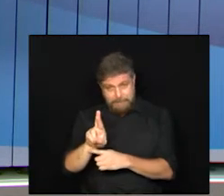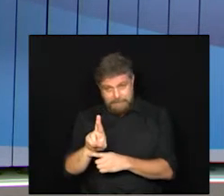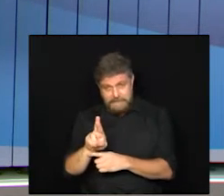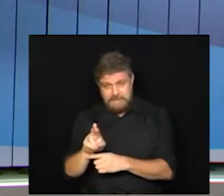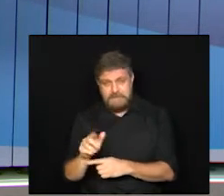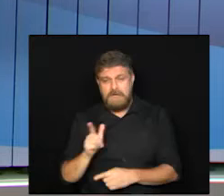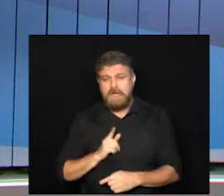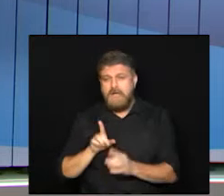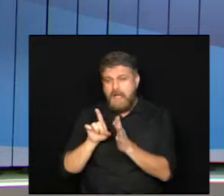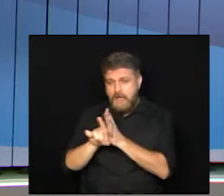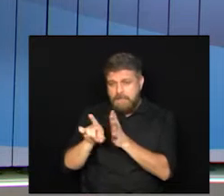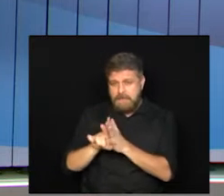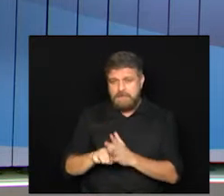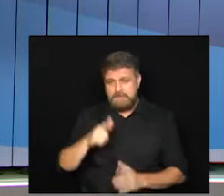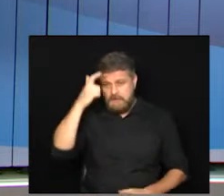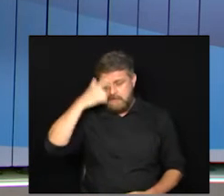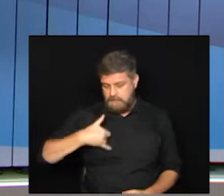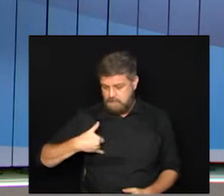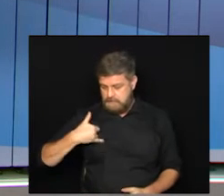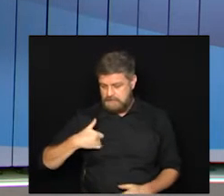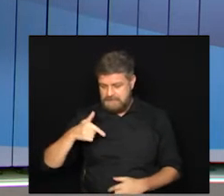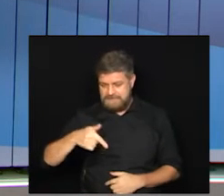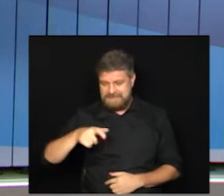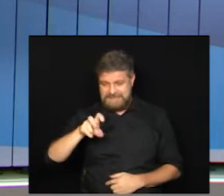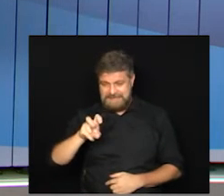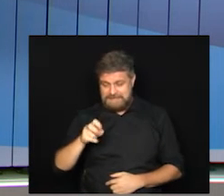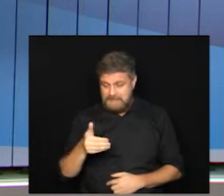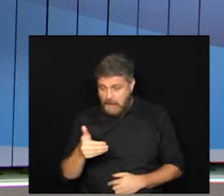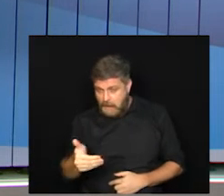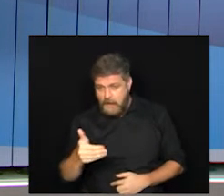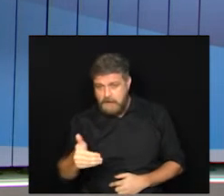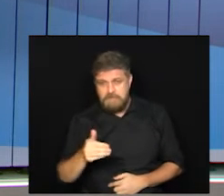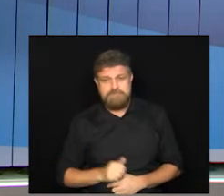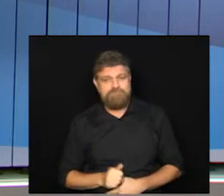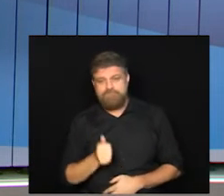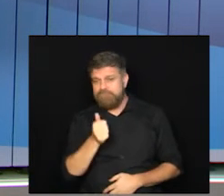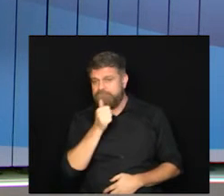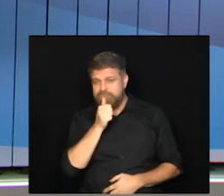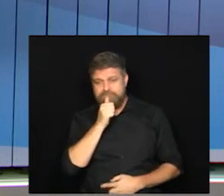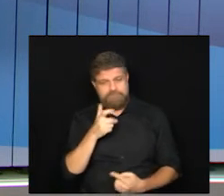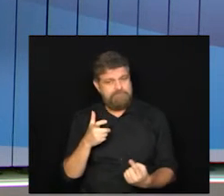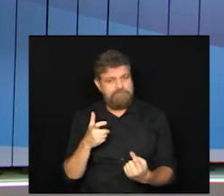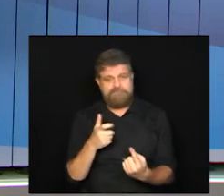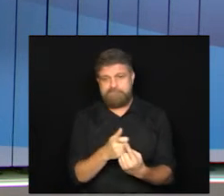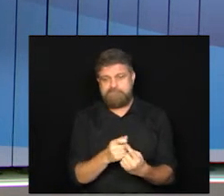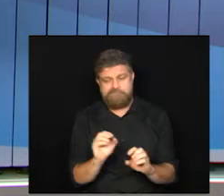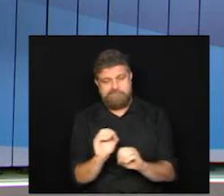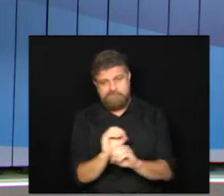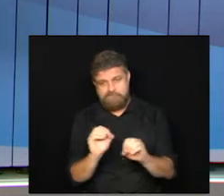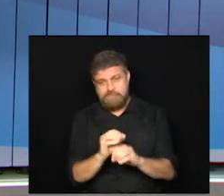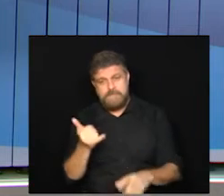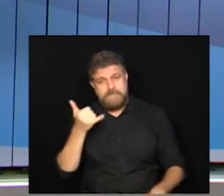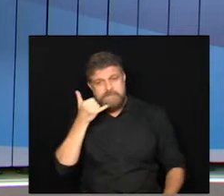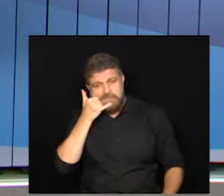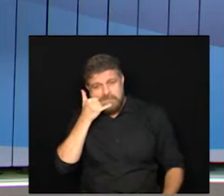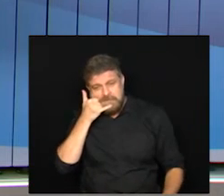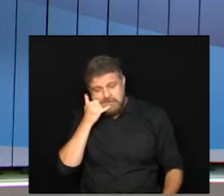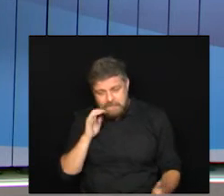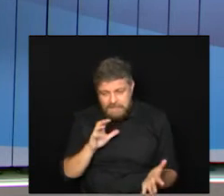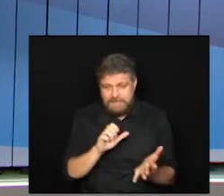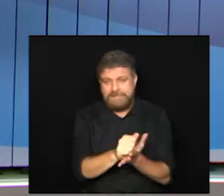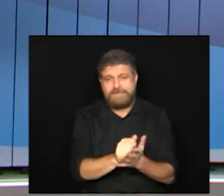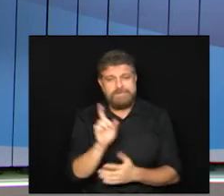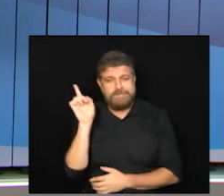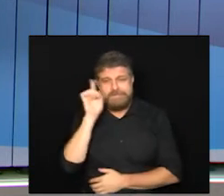1 ele diz faço setenta e cinco anos em breve e ainda não consegui tomar a vacina ligo pra agendar todos os dias